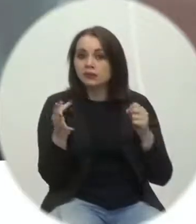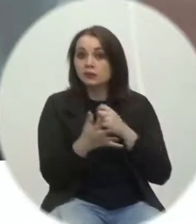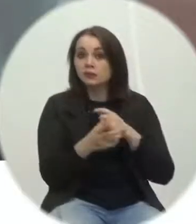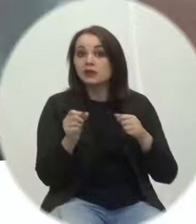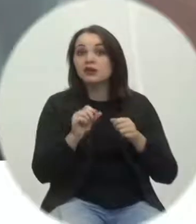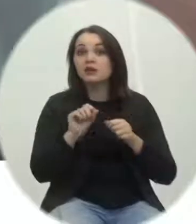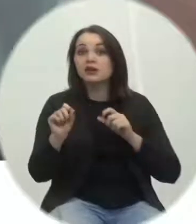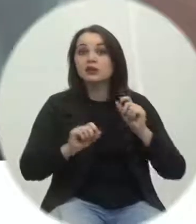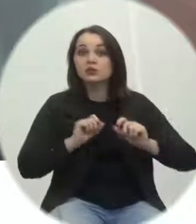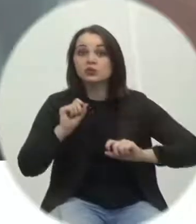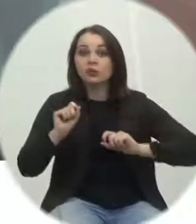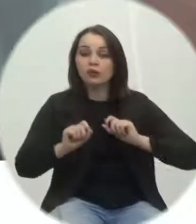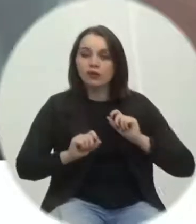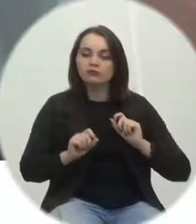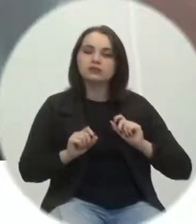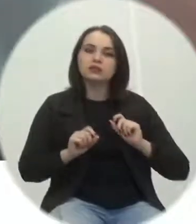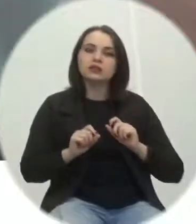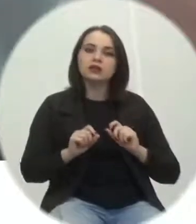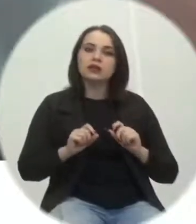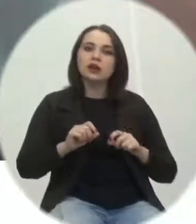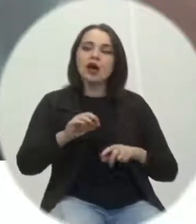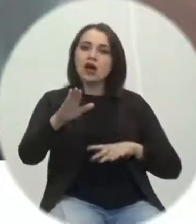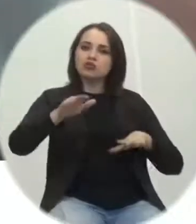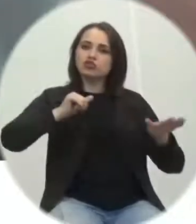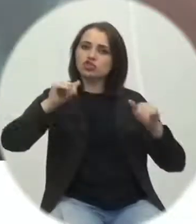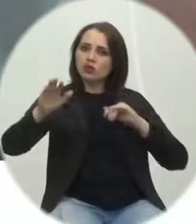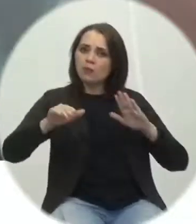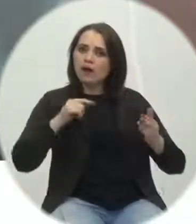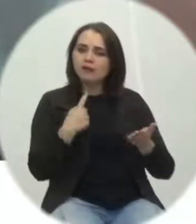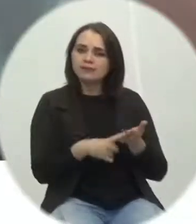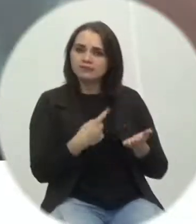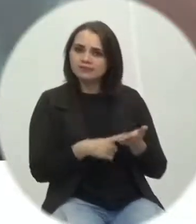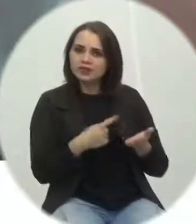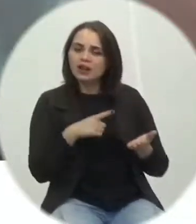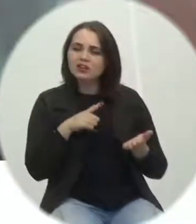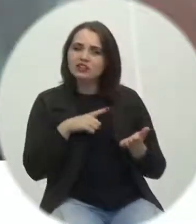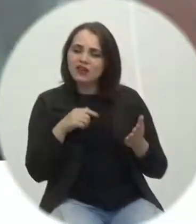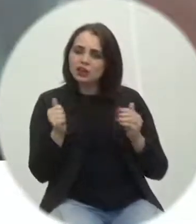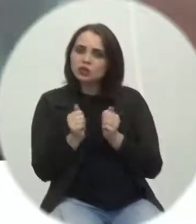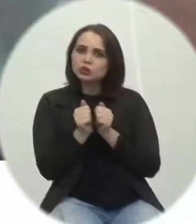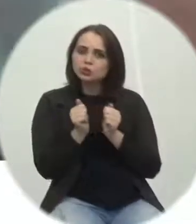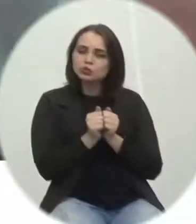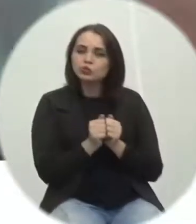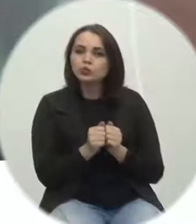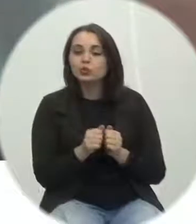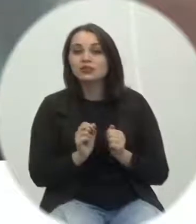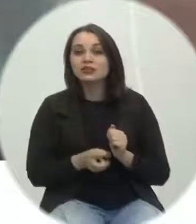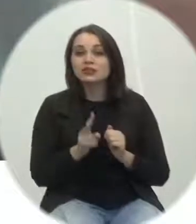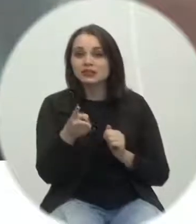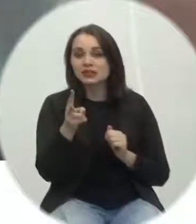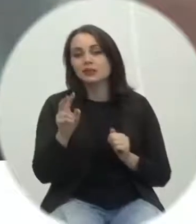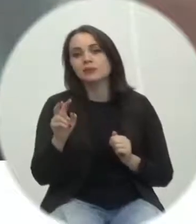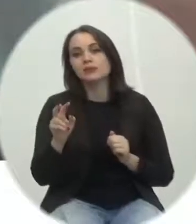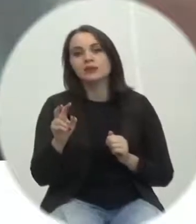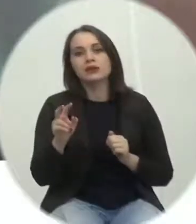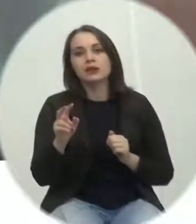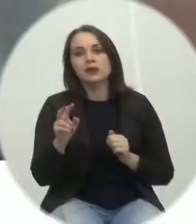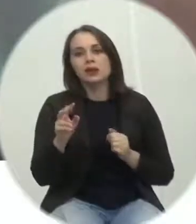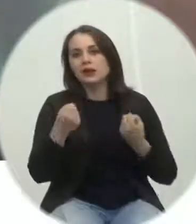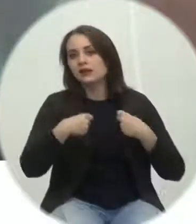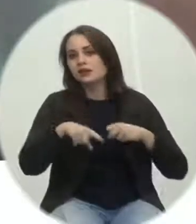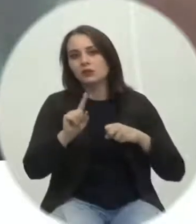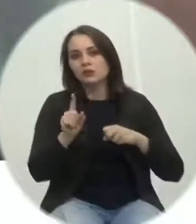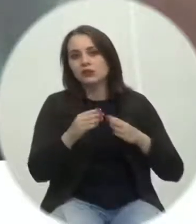que as contratações que tiver associada acaba sendo realizada por dispensa de